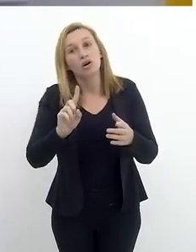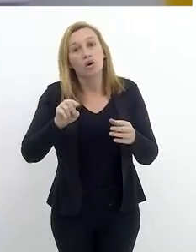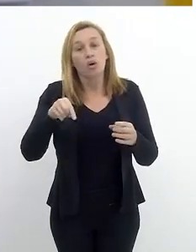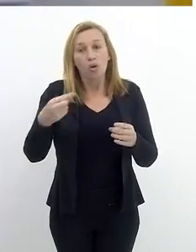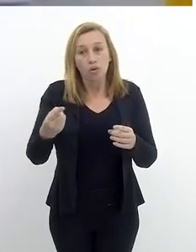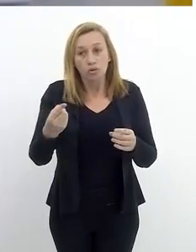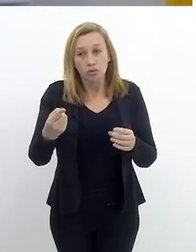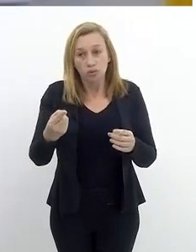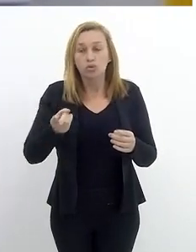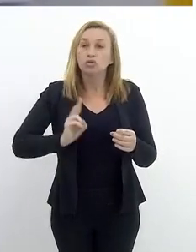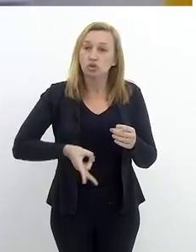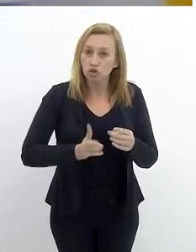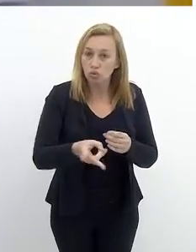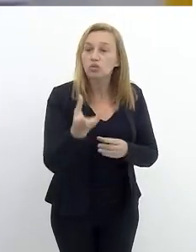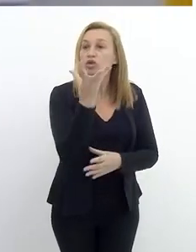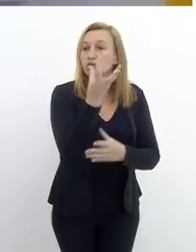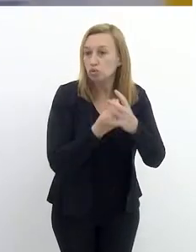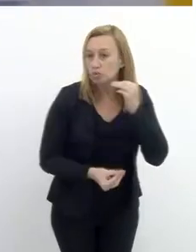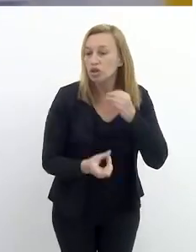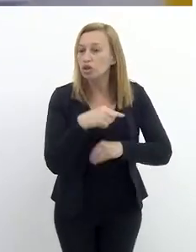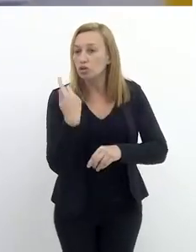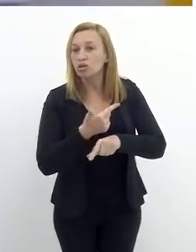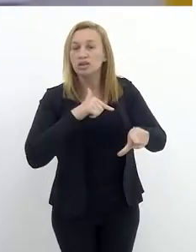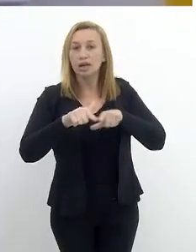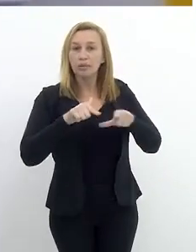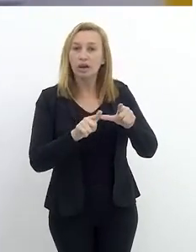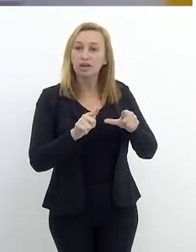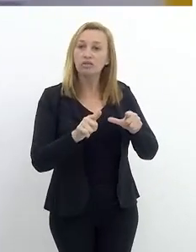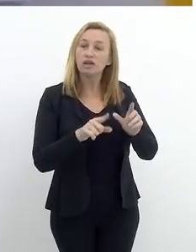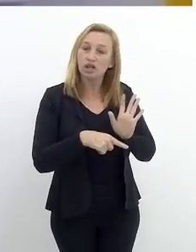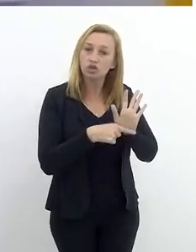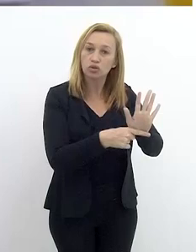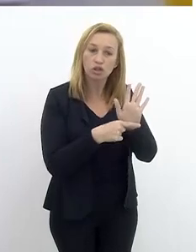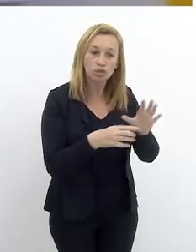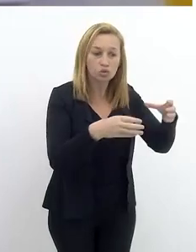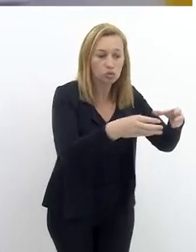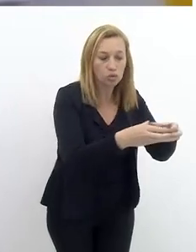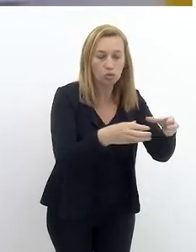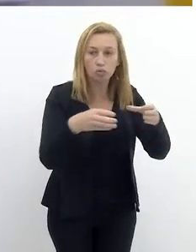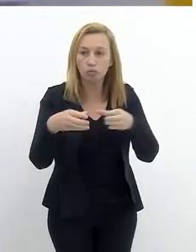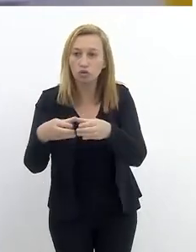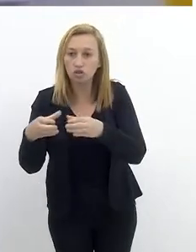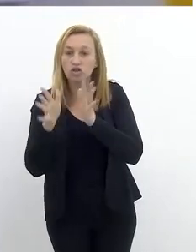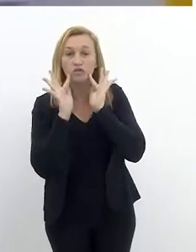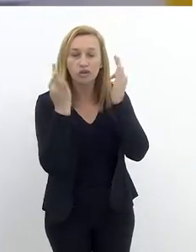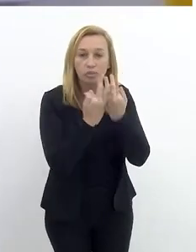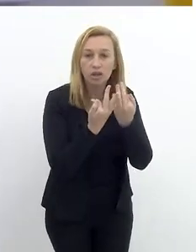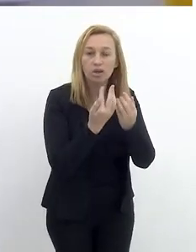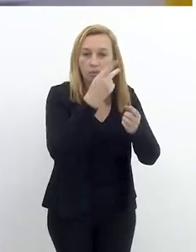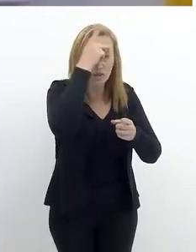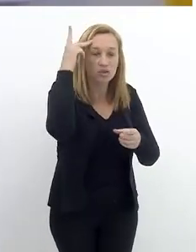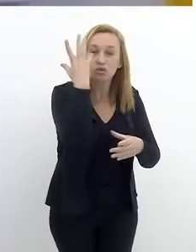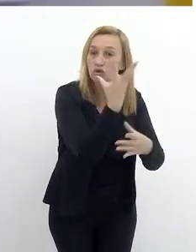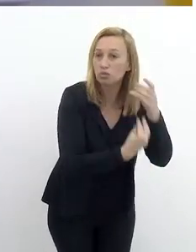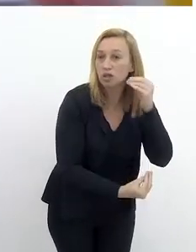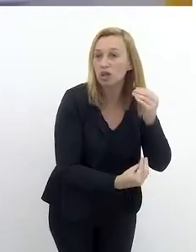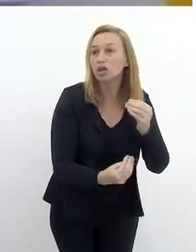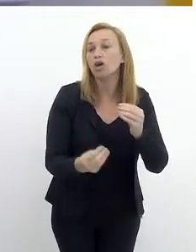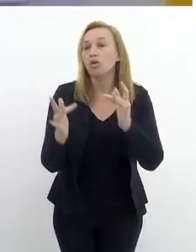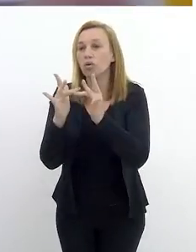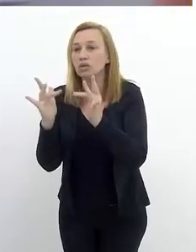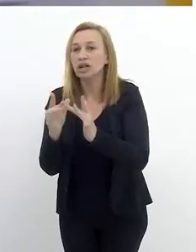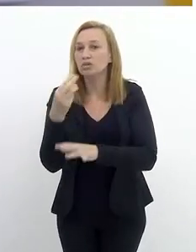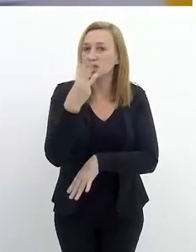seguem. E, nesse nosso trabalho, a gente vai atendendo grupos de famílias de pessoas desaparecidas e tendo contato com casos de